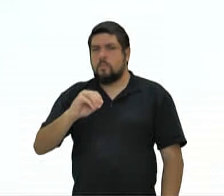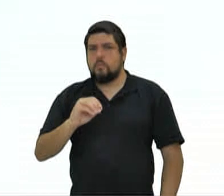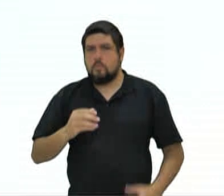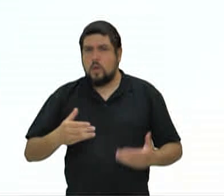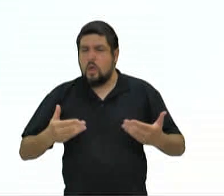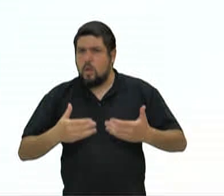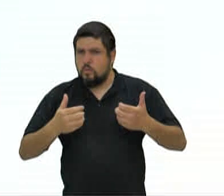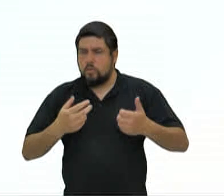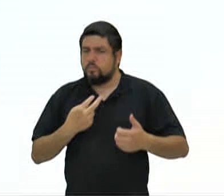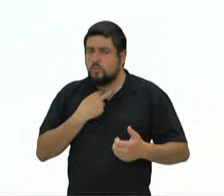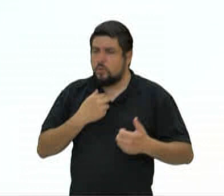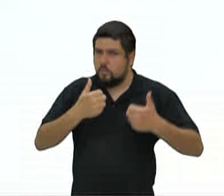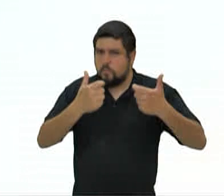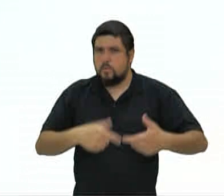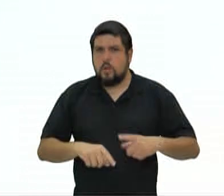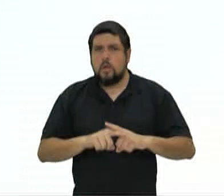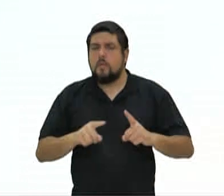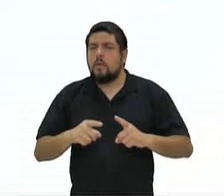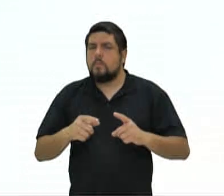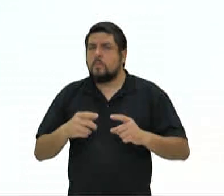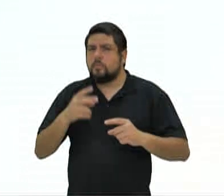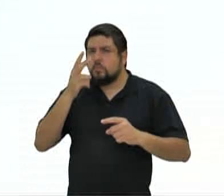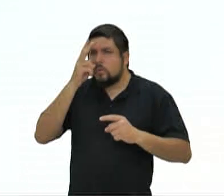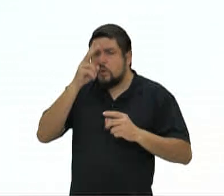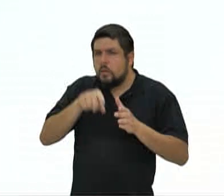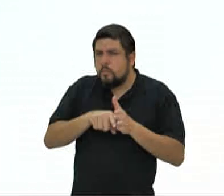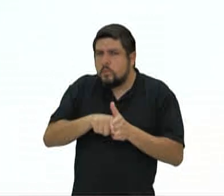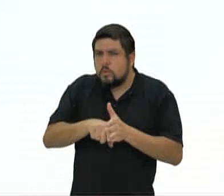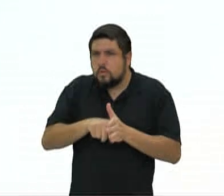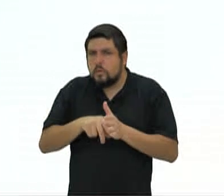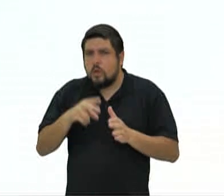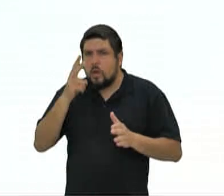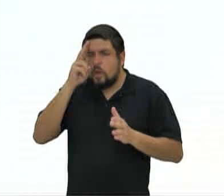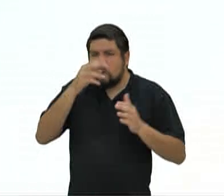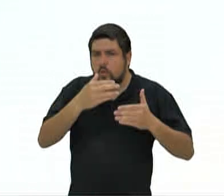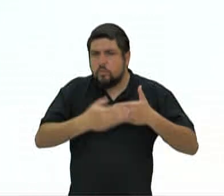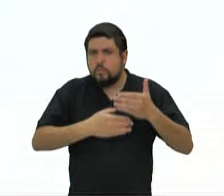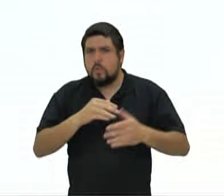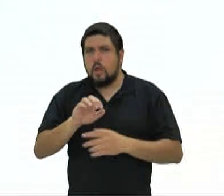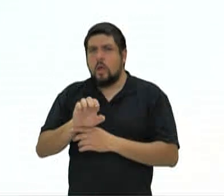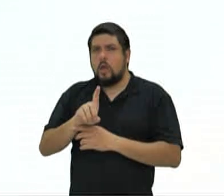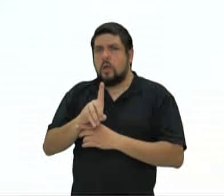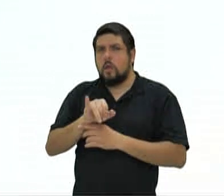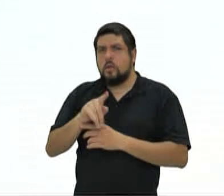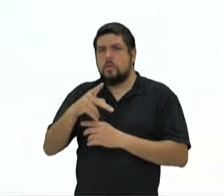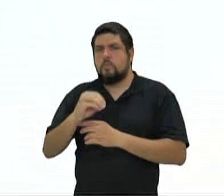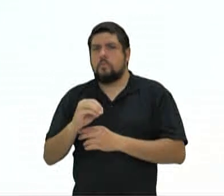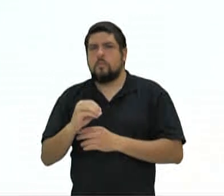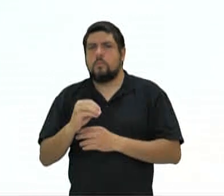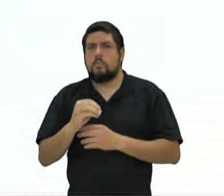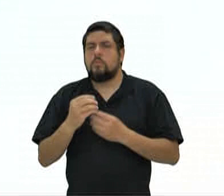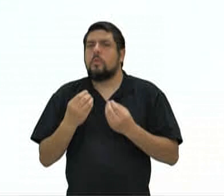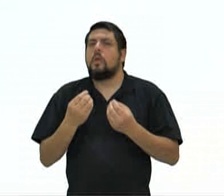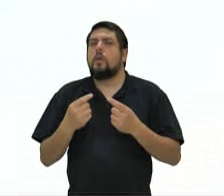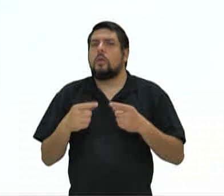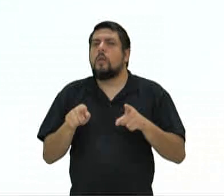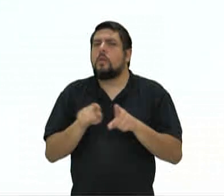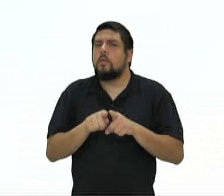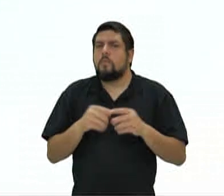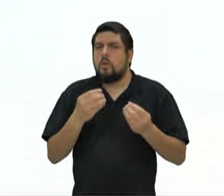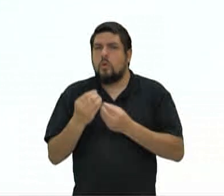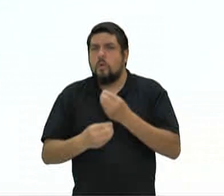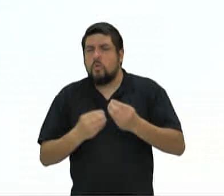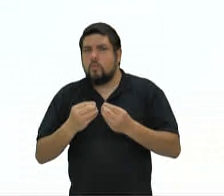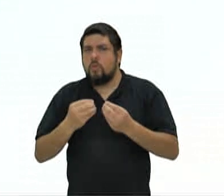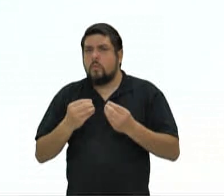nessa aula, mas coloque aí, história do mito de Édipo, o famoso mito de Édipo, e a sua relação com a ideia da esfinge,